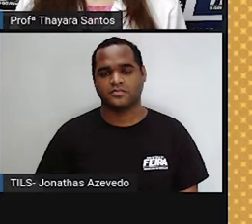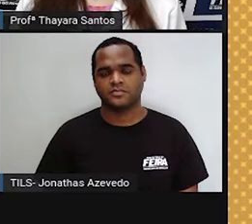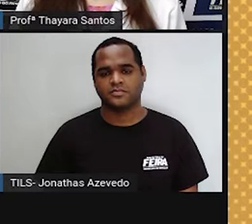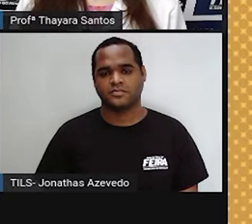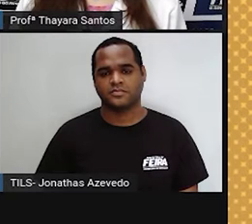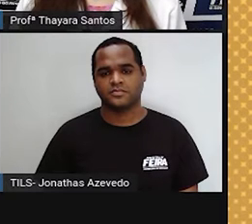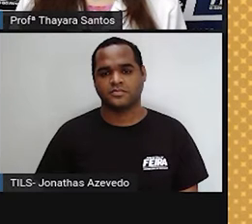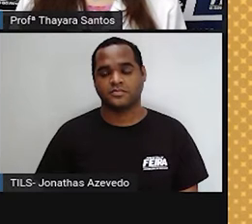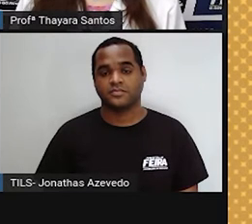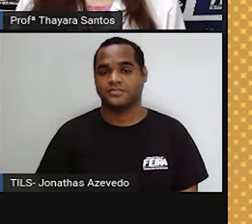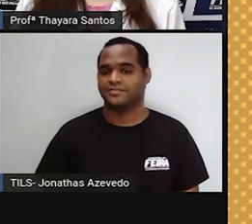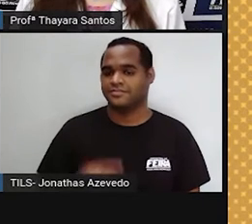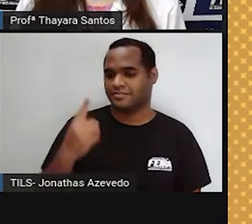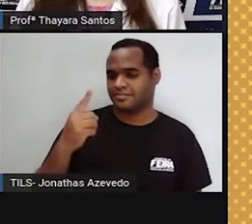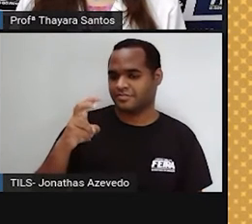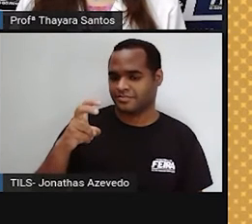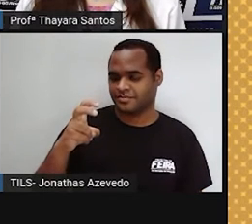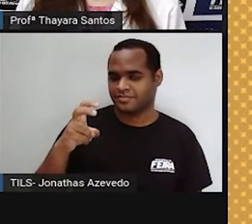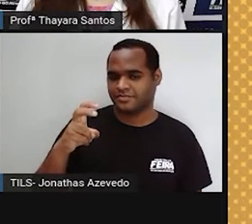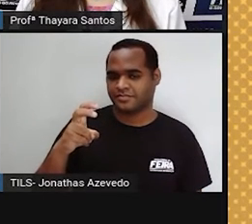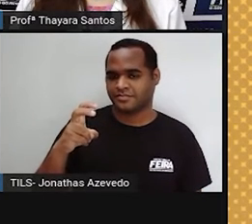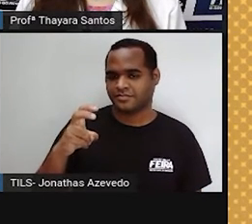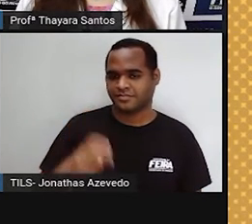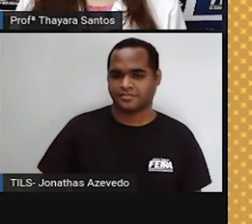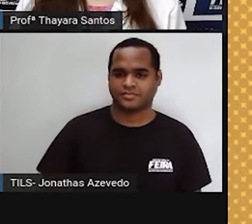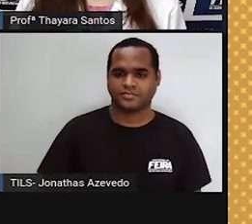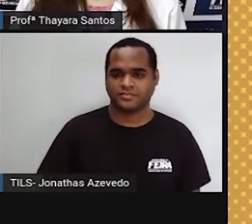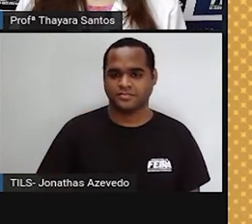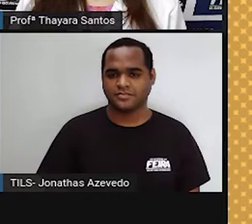15 segundos. segundos. segundos.